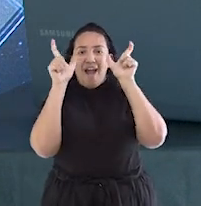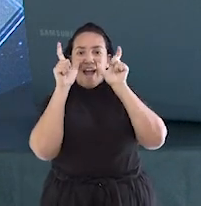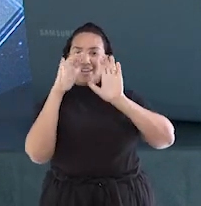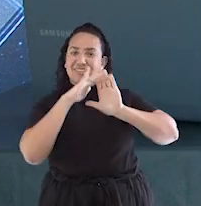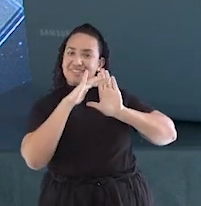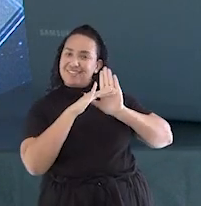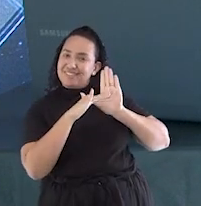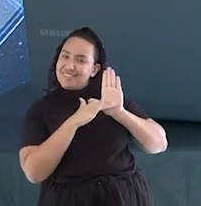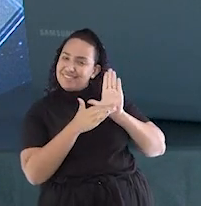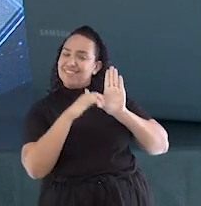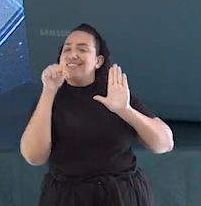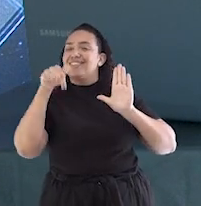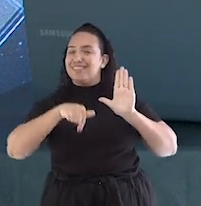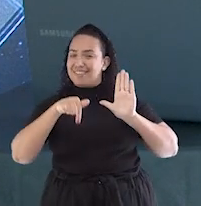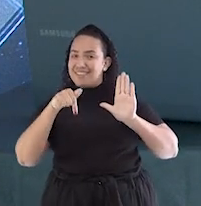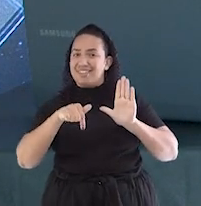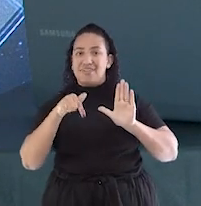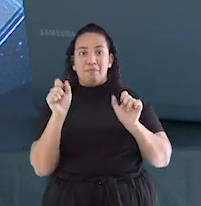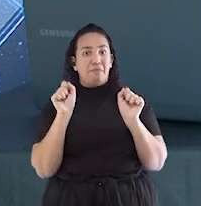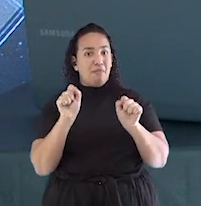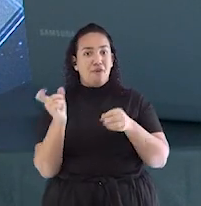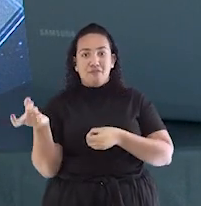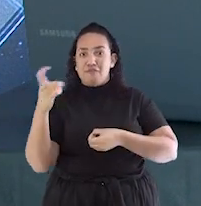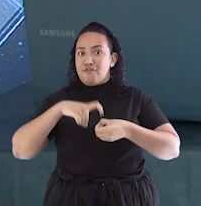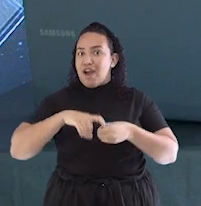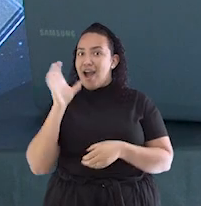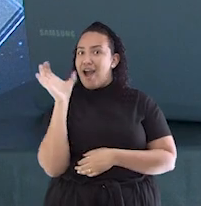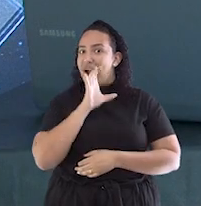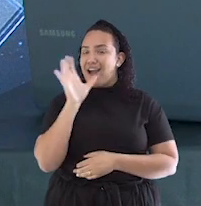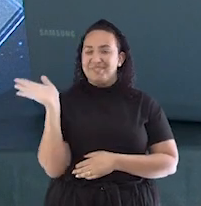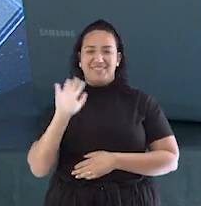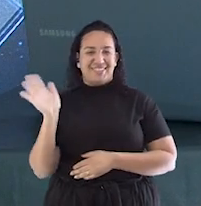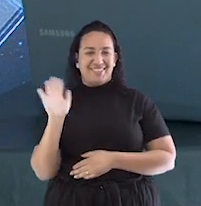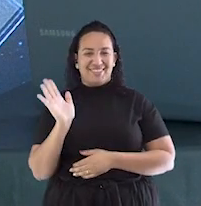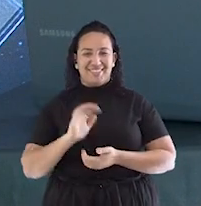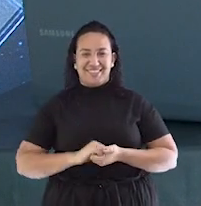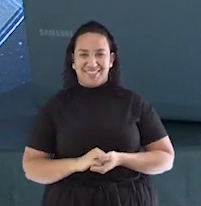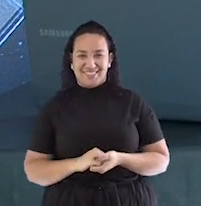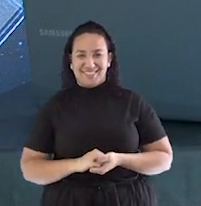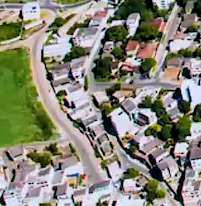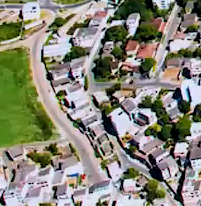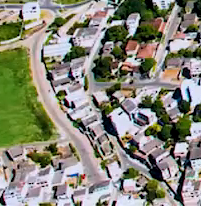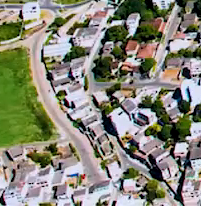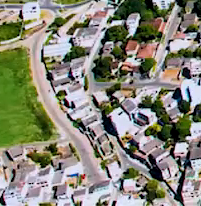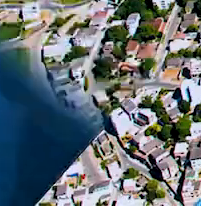ligado aqui na nossa programação Que a qualquer momento estaremos de volta Até já